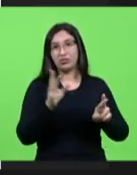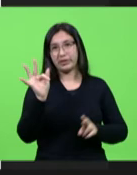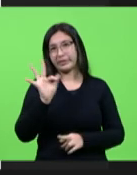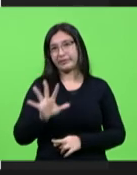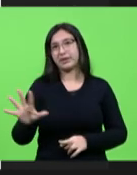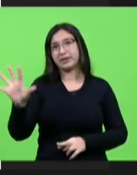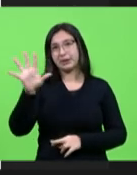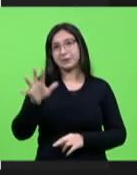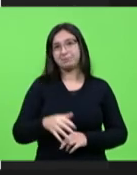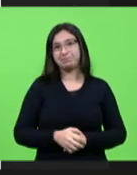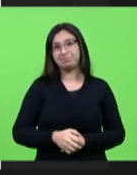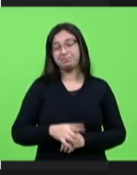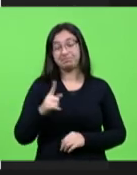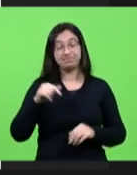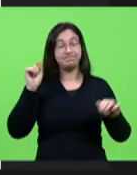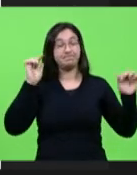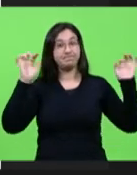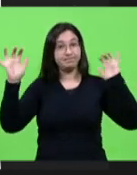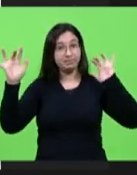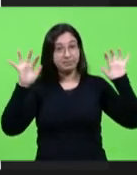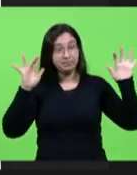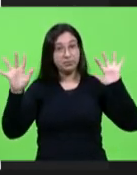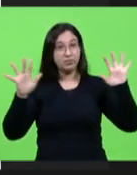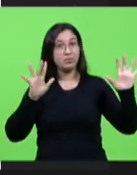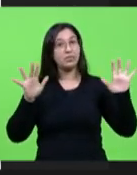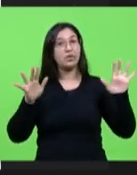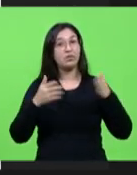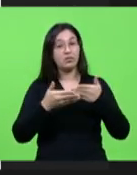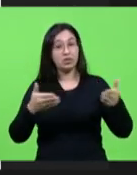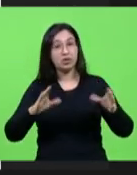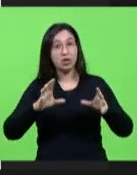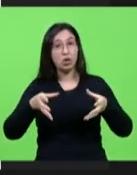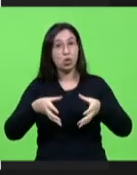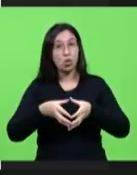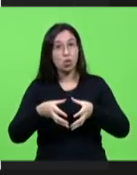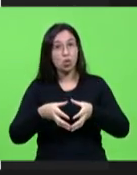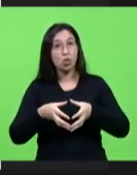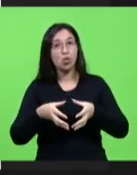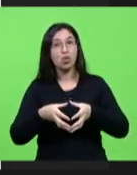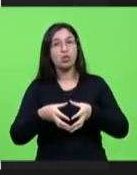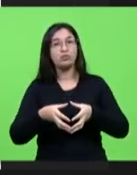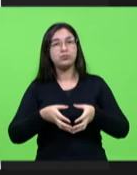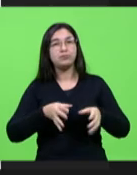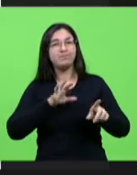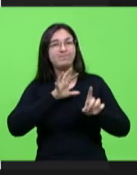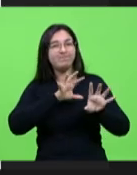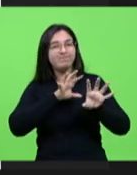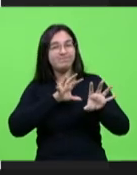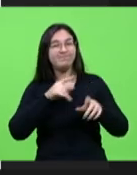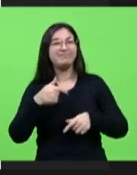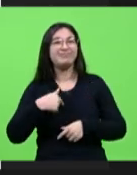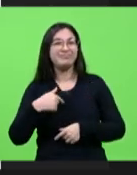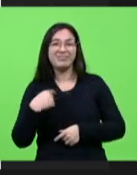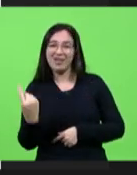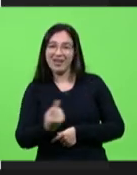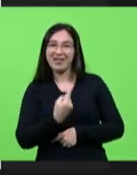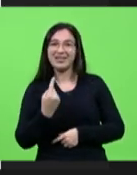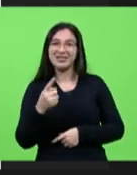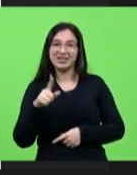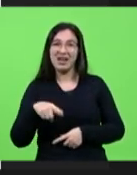é uma reflexão deixo aí no grupo provoquei bastante mas assim eu sou assim nós somos